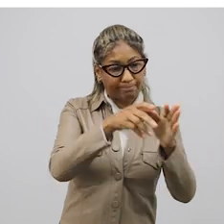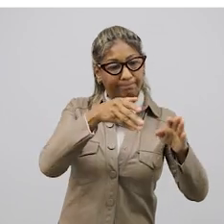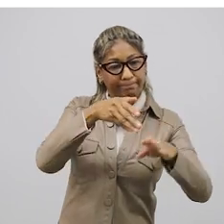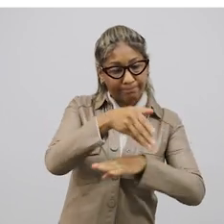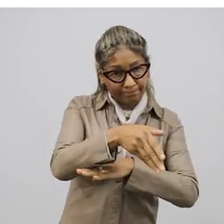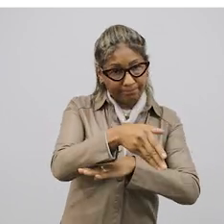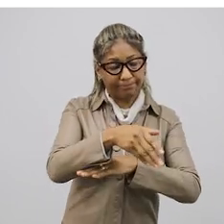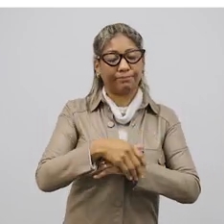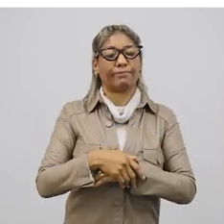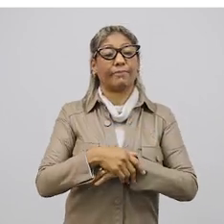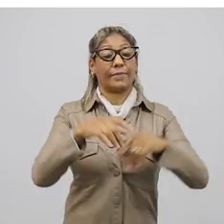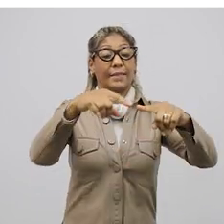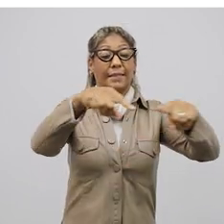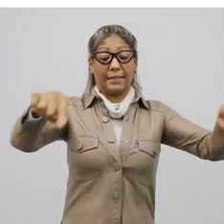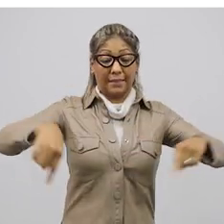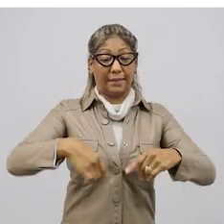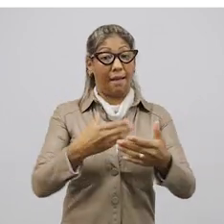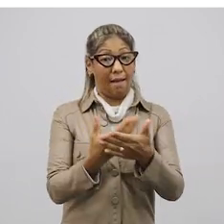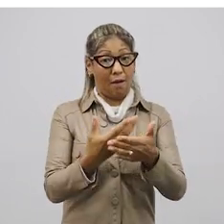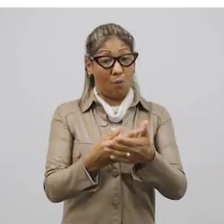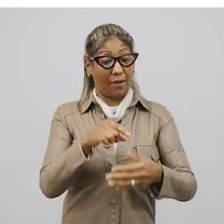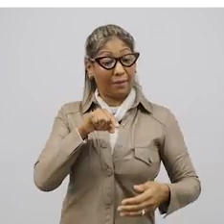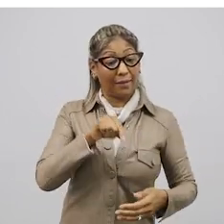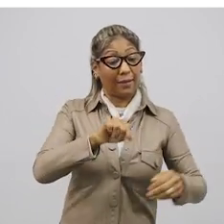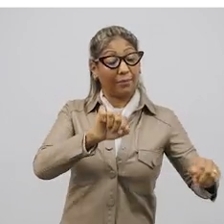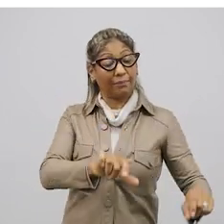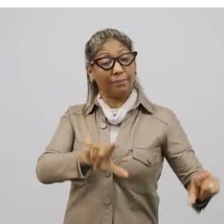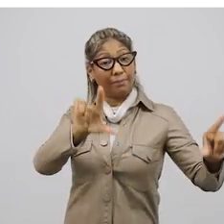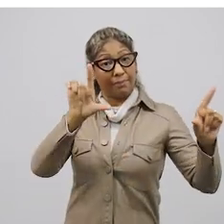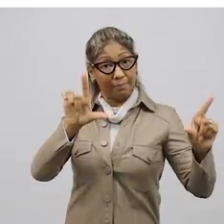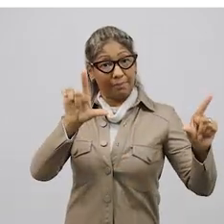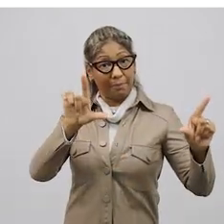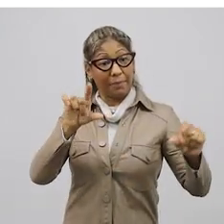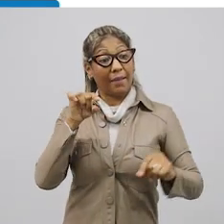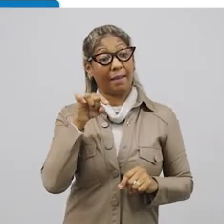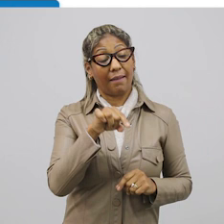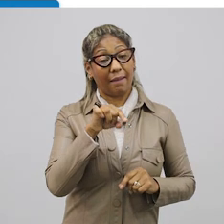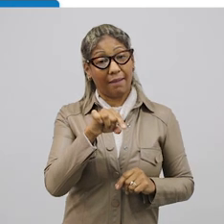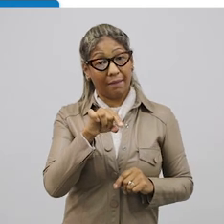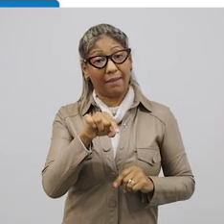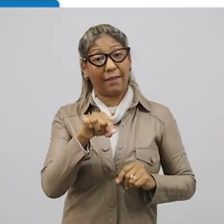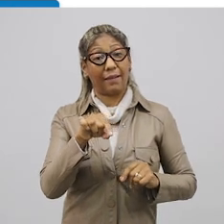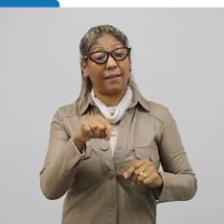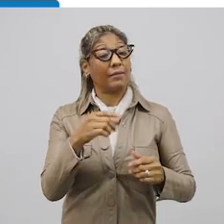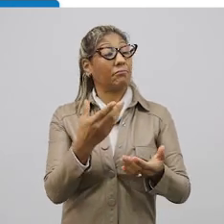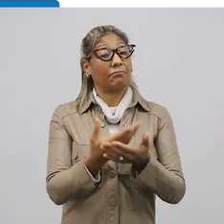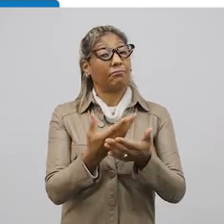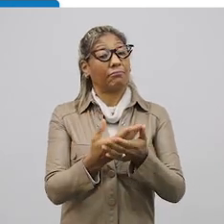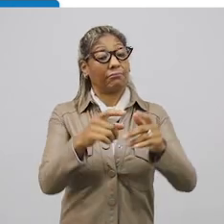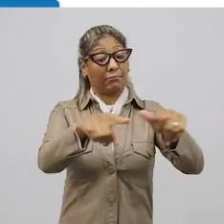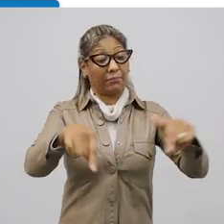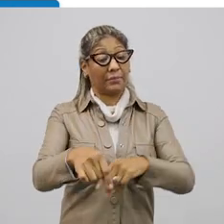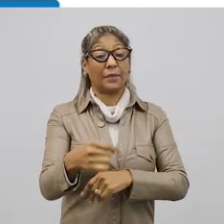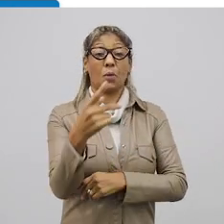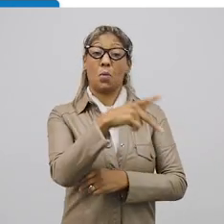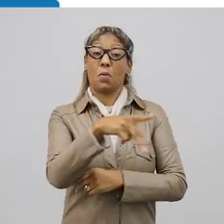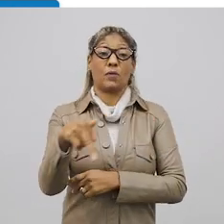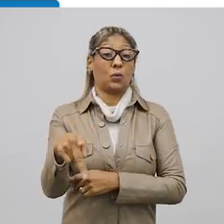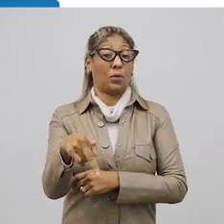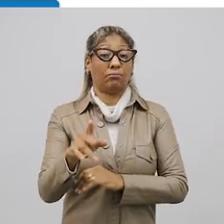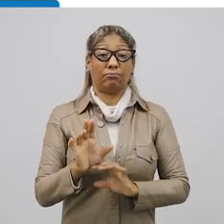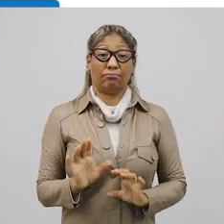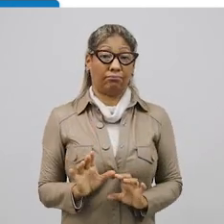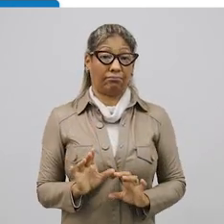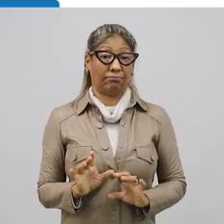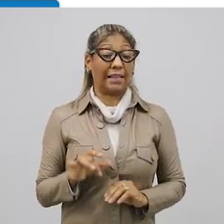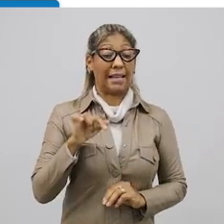e está aqui o Google Sala de Aula. Clicando aqui, essa é a sala de aula desse professor